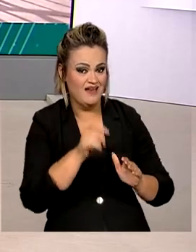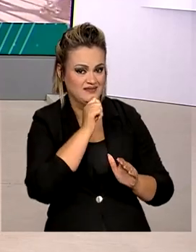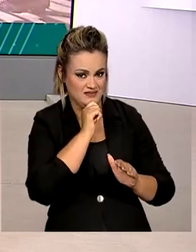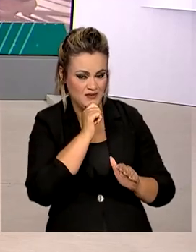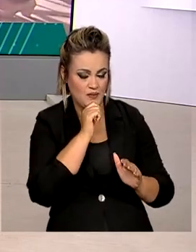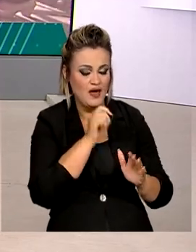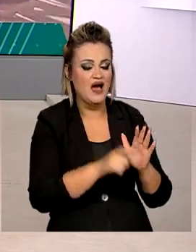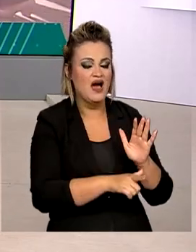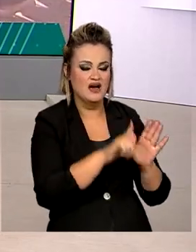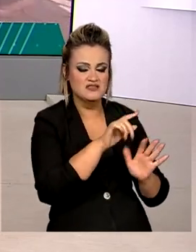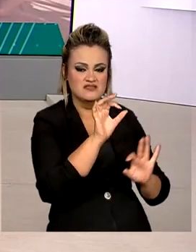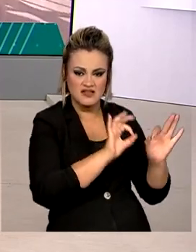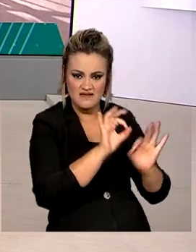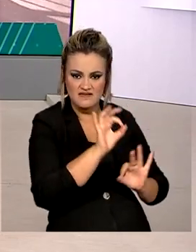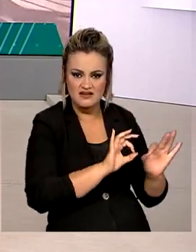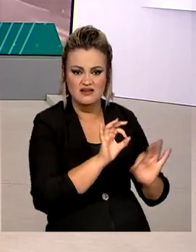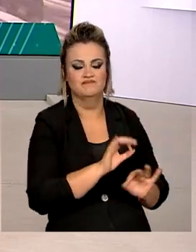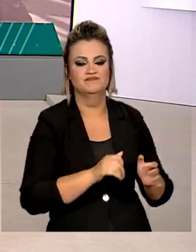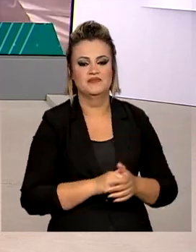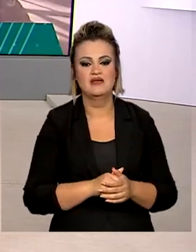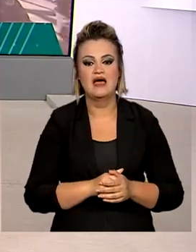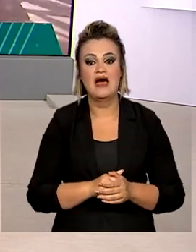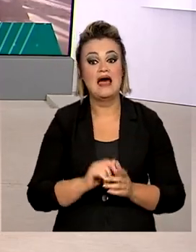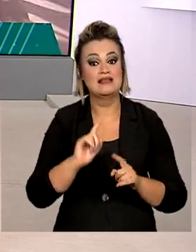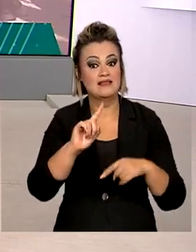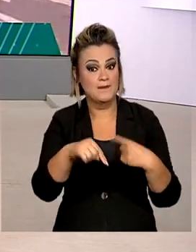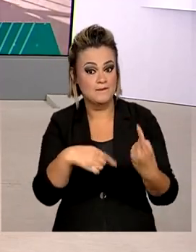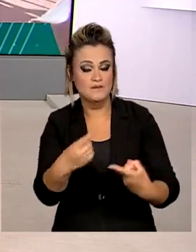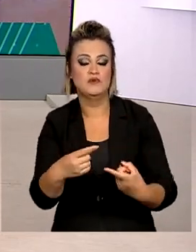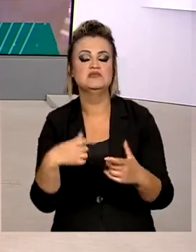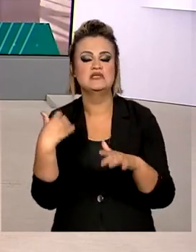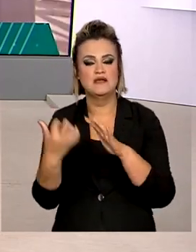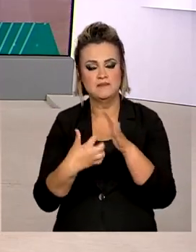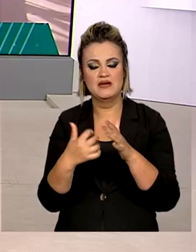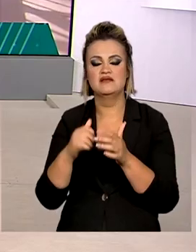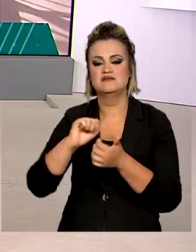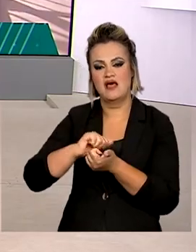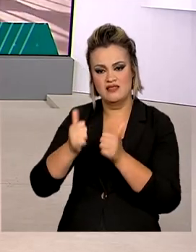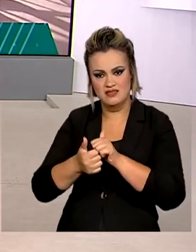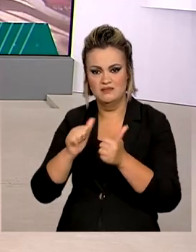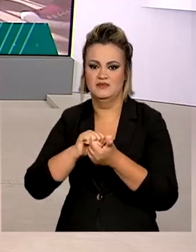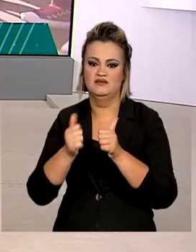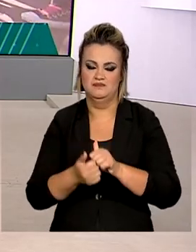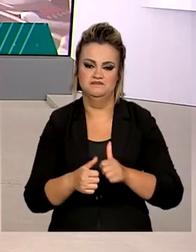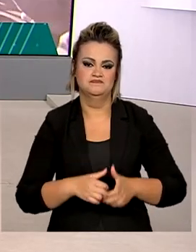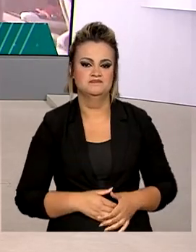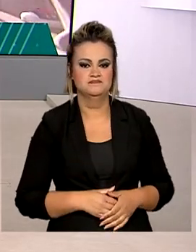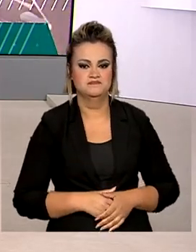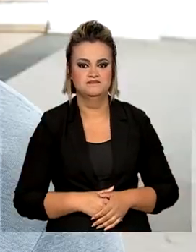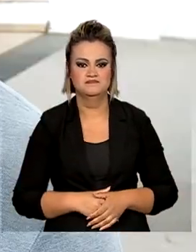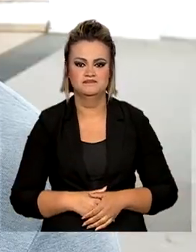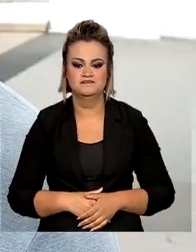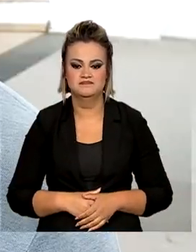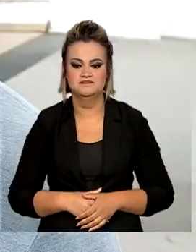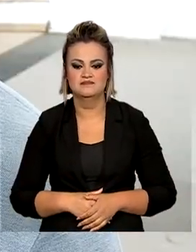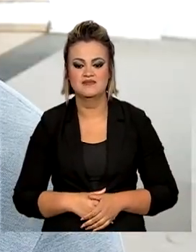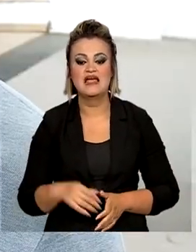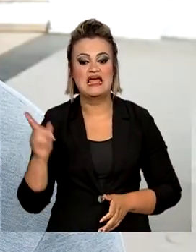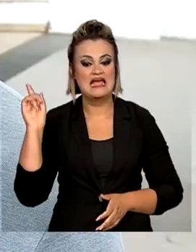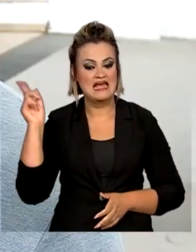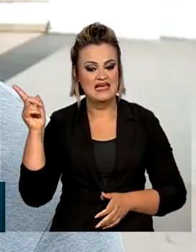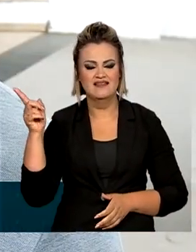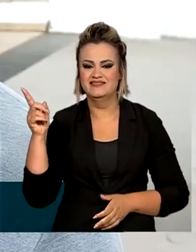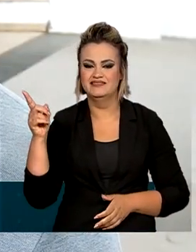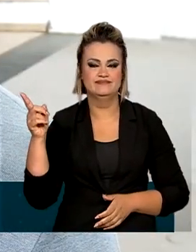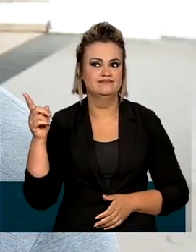que vai até o começo do próximo ano. Após esse prazo, as empresas vão ter um período de adaptação. Álvaro